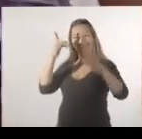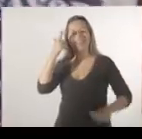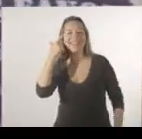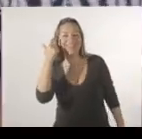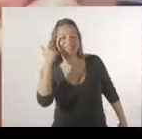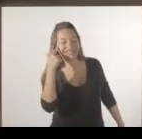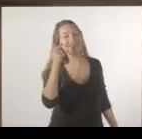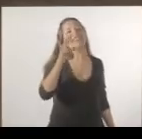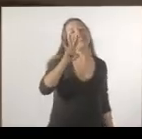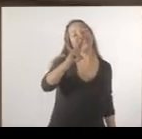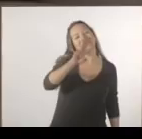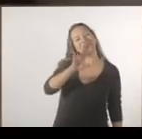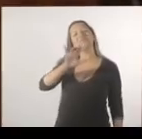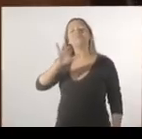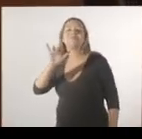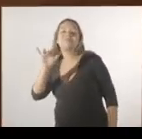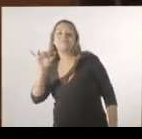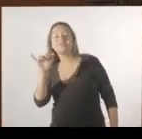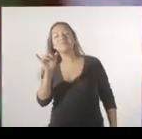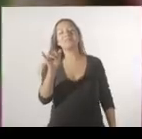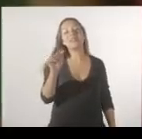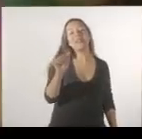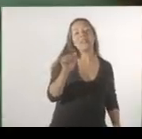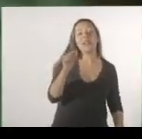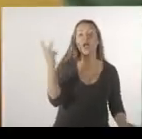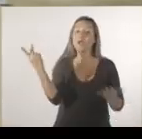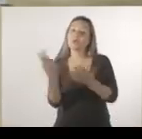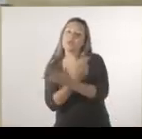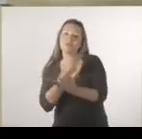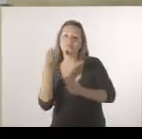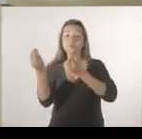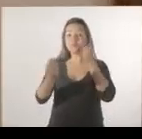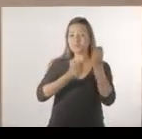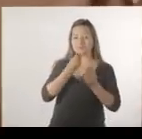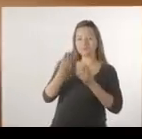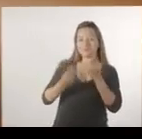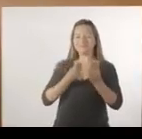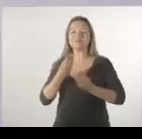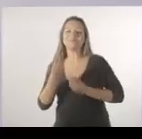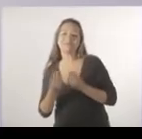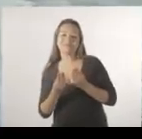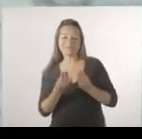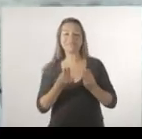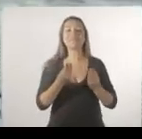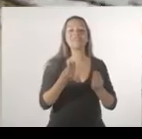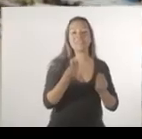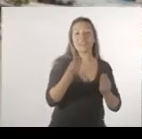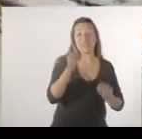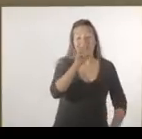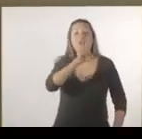O que é o Freixo? Vai ser desse jeito